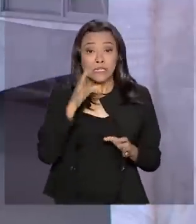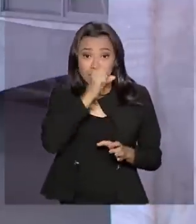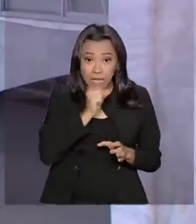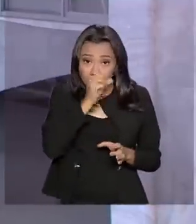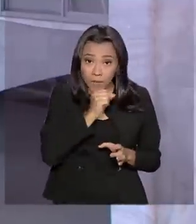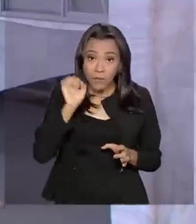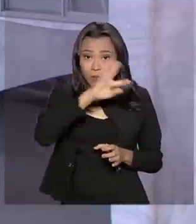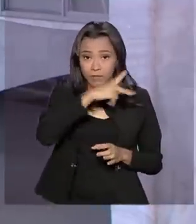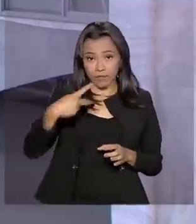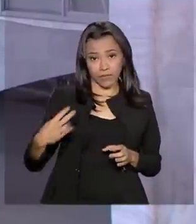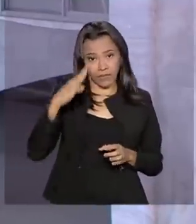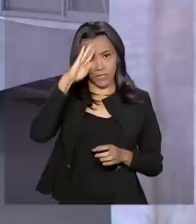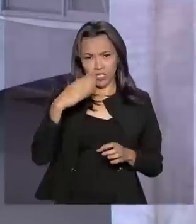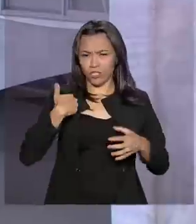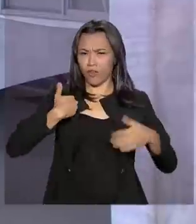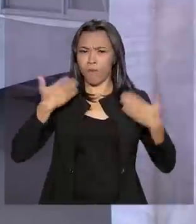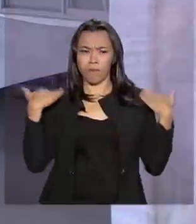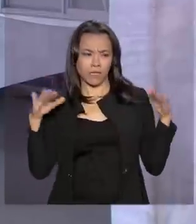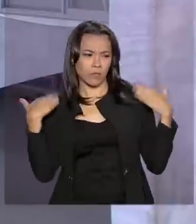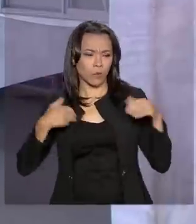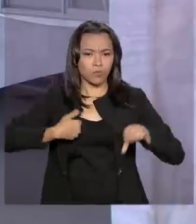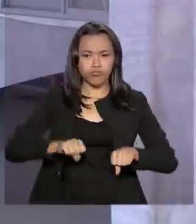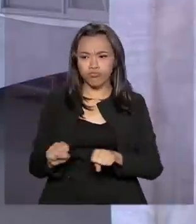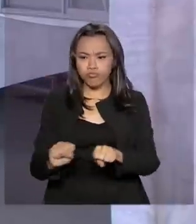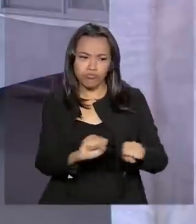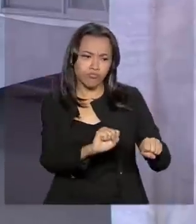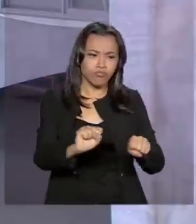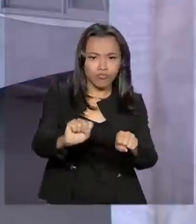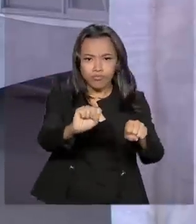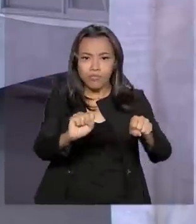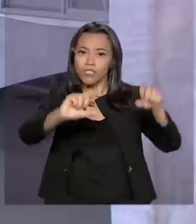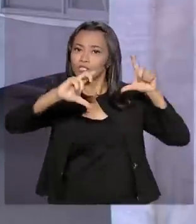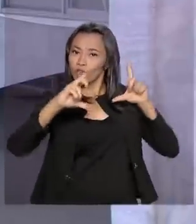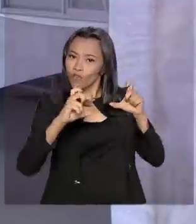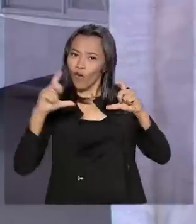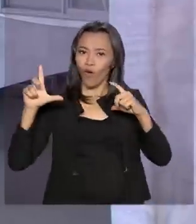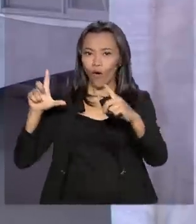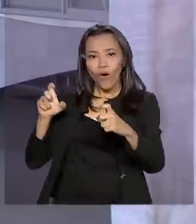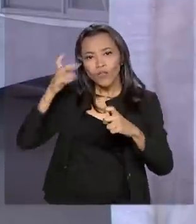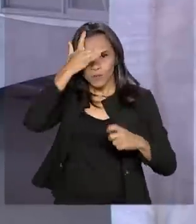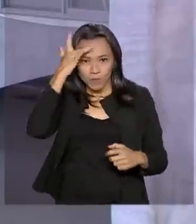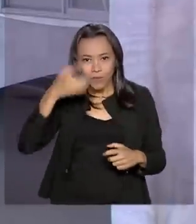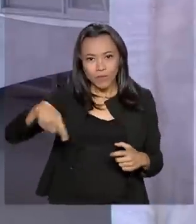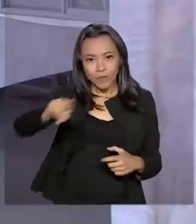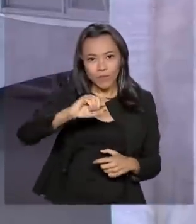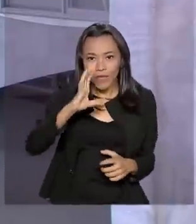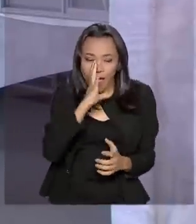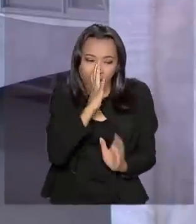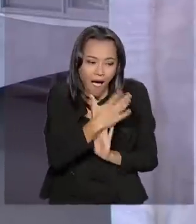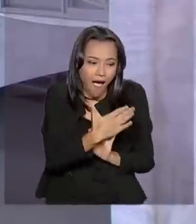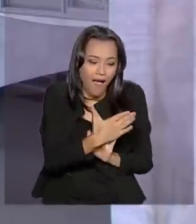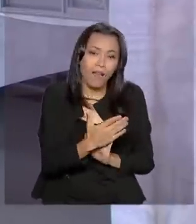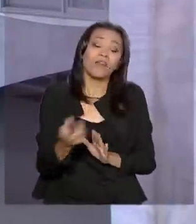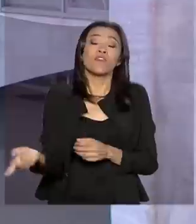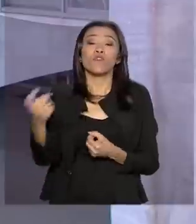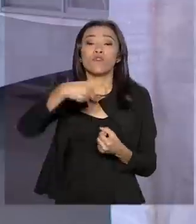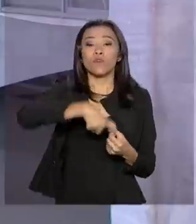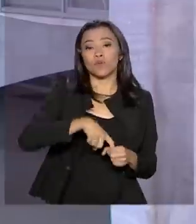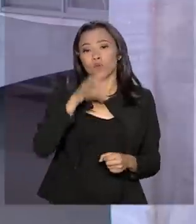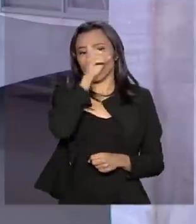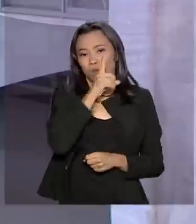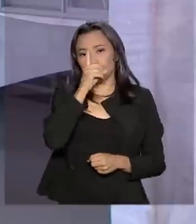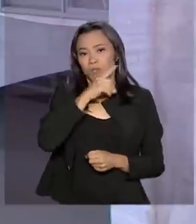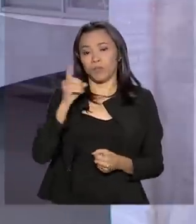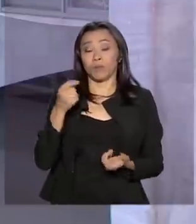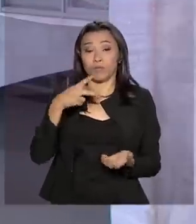Bolsonaro deu uma volta de moto pela cidade e tirou foto com admiradores. O presidente retornou à Brasília no domingo de Páscoa.